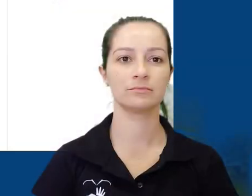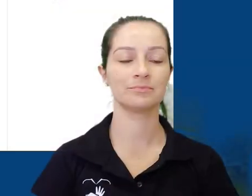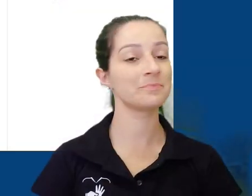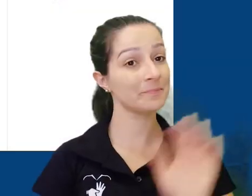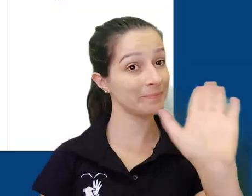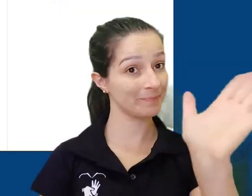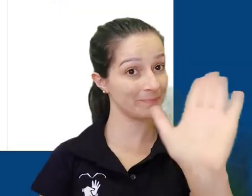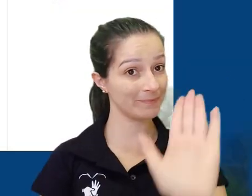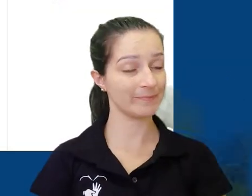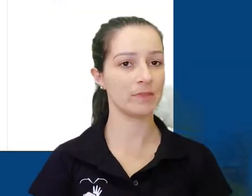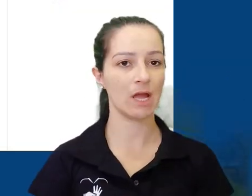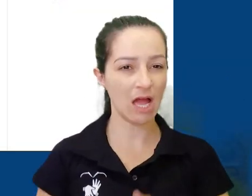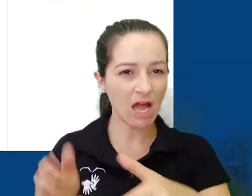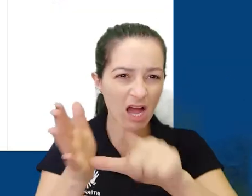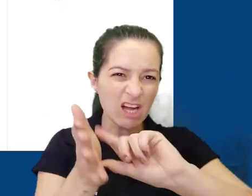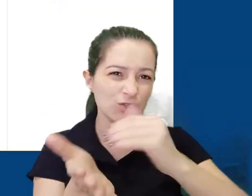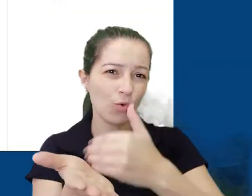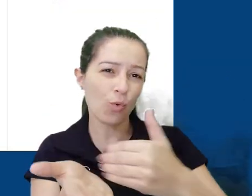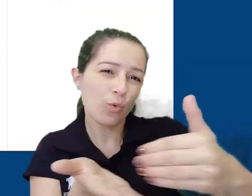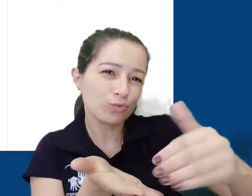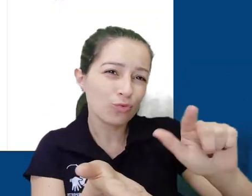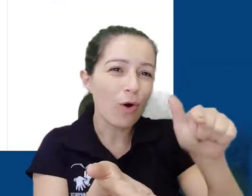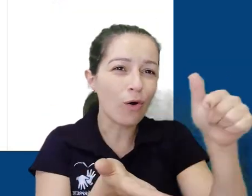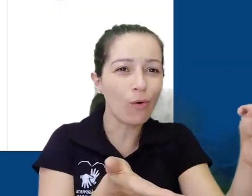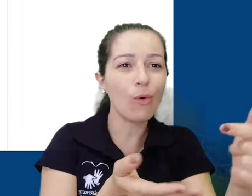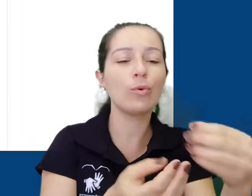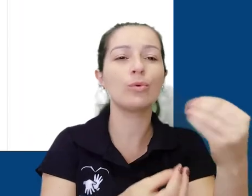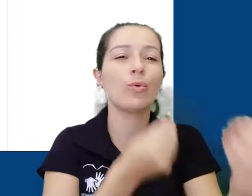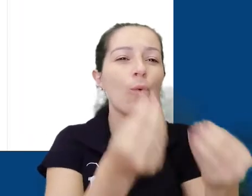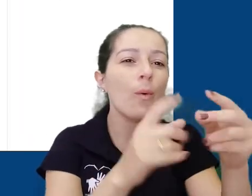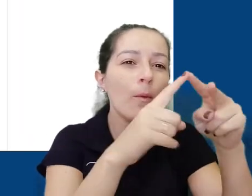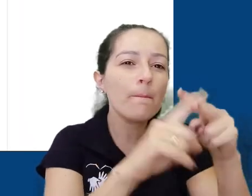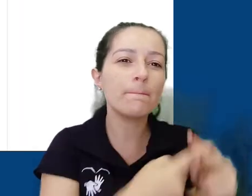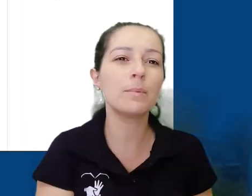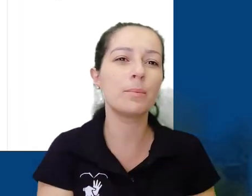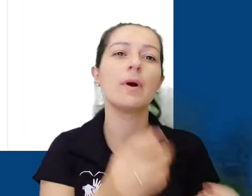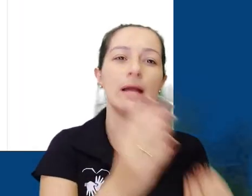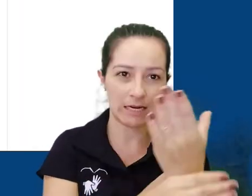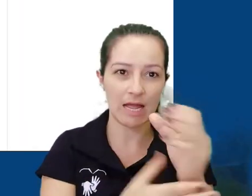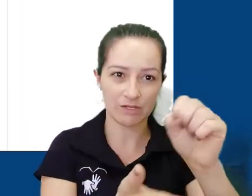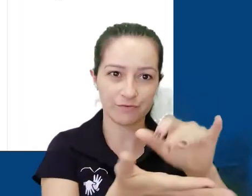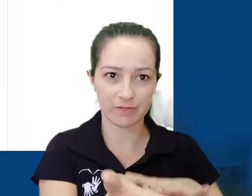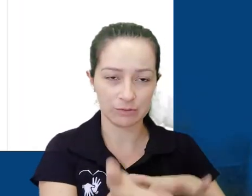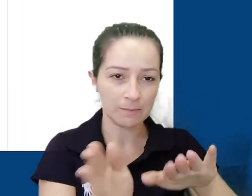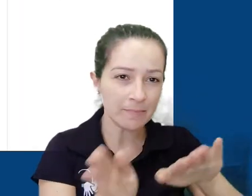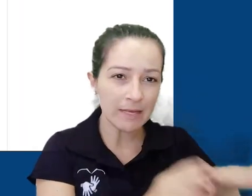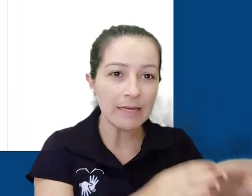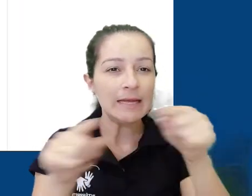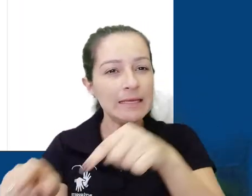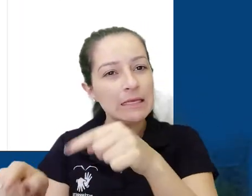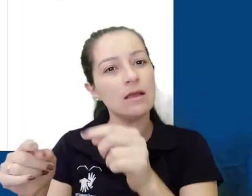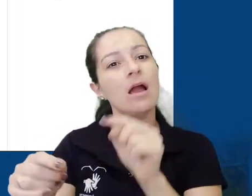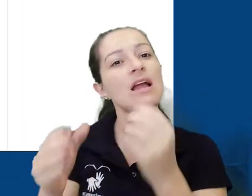Olá! Antes de seguirmos em frente para falarmos sobre outros tipos de elementos que podemos criar na aba Atividades, vamos passar pelo botão